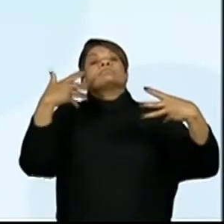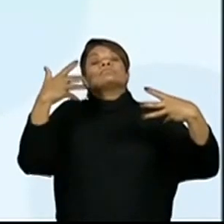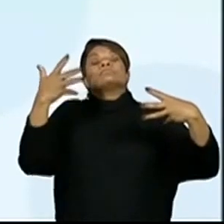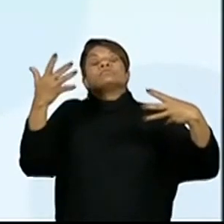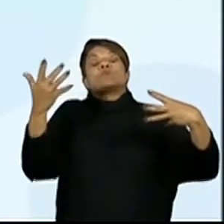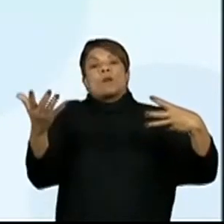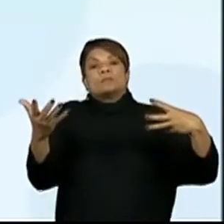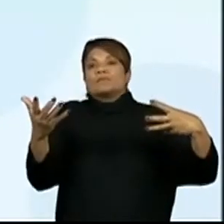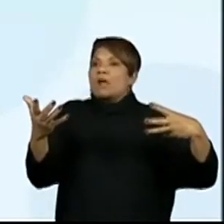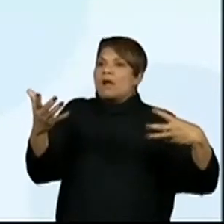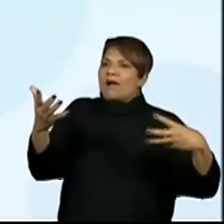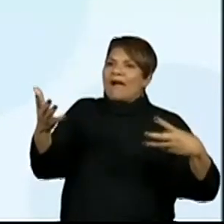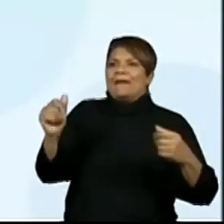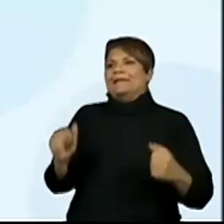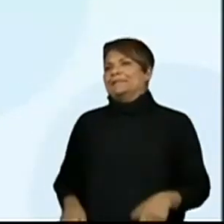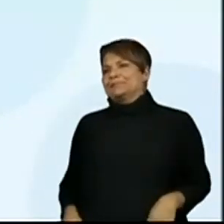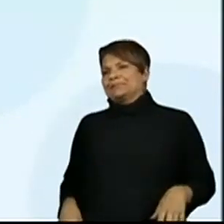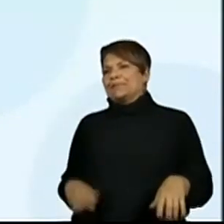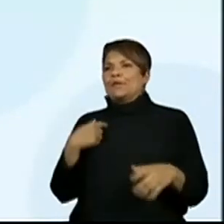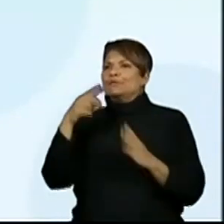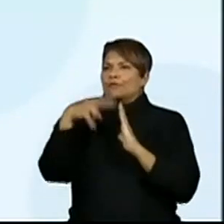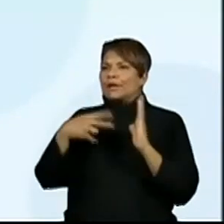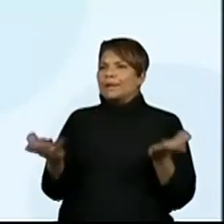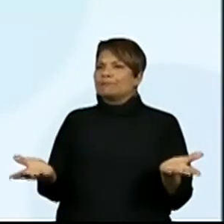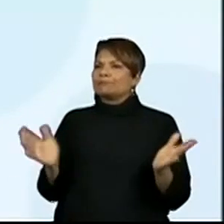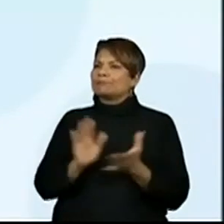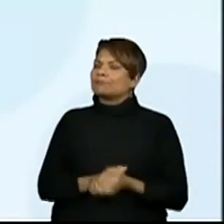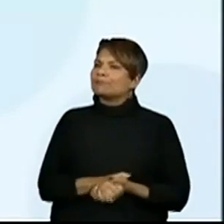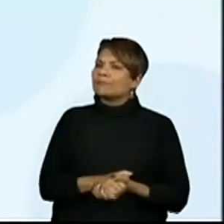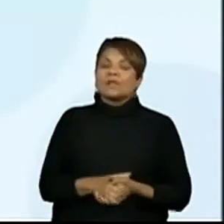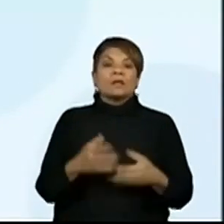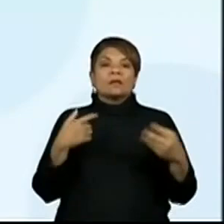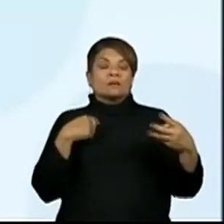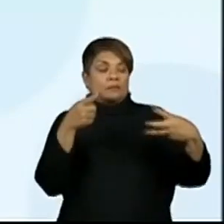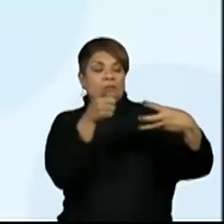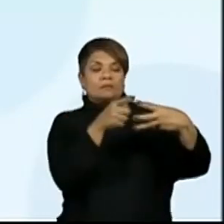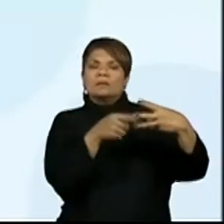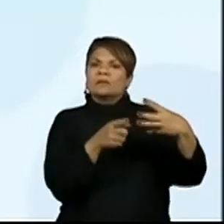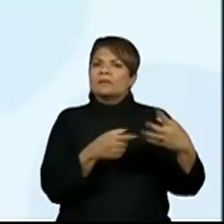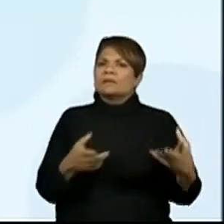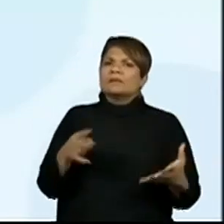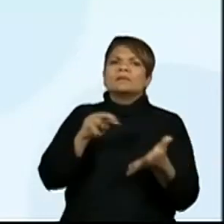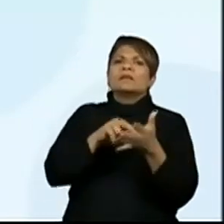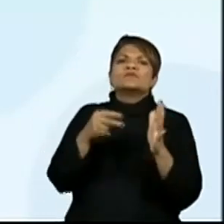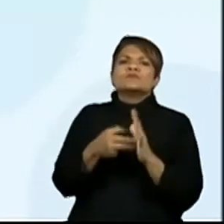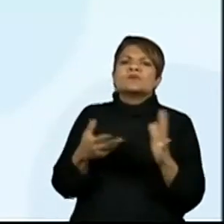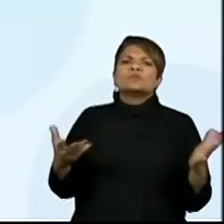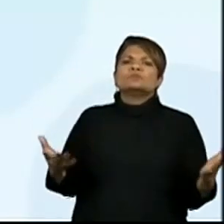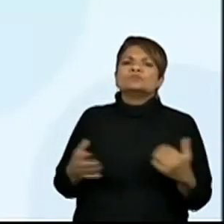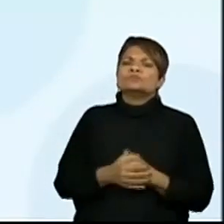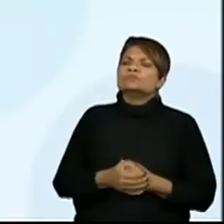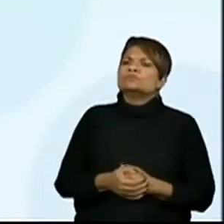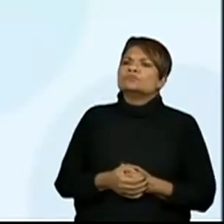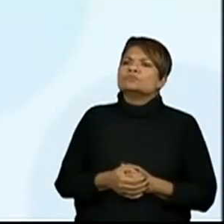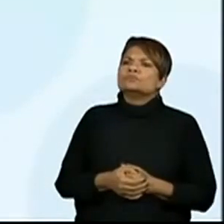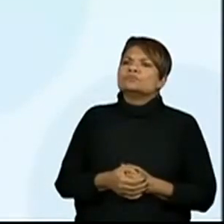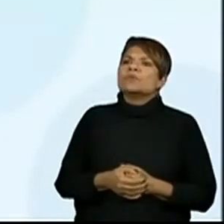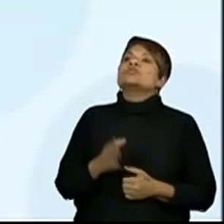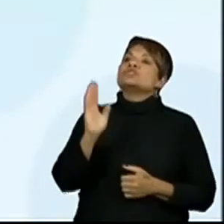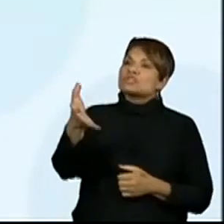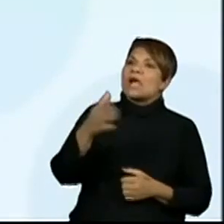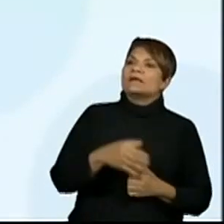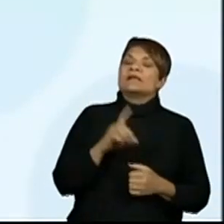refere... Ó, nem vou ler. Refere-se à... Vamos dizer, tradução do que está sendo feito. Já está.